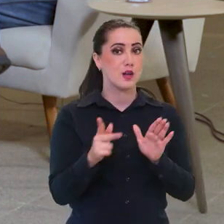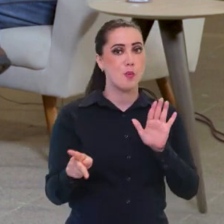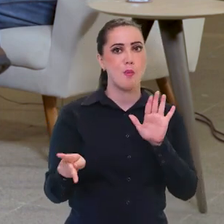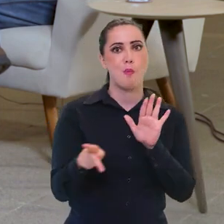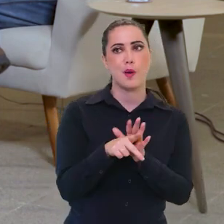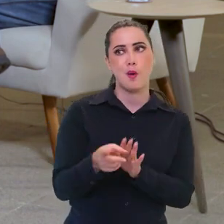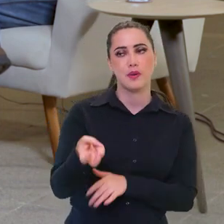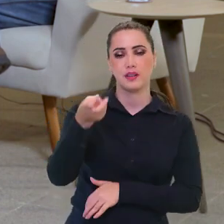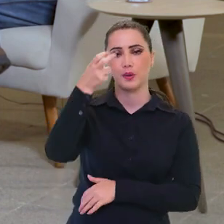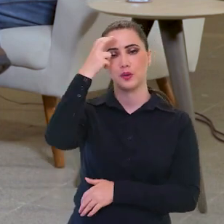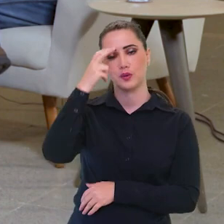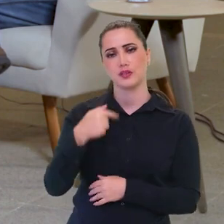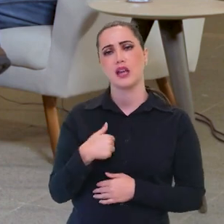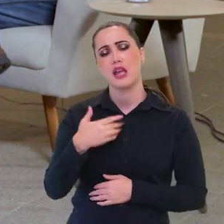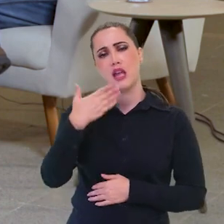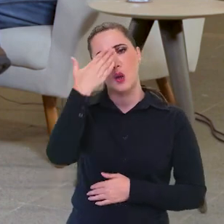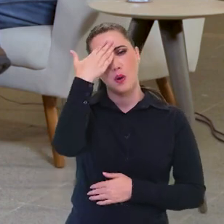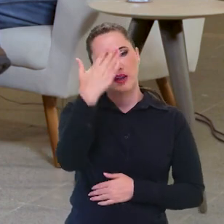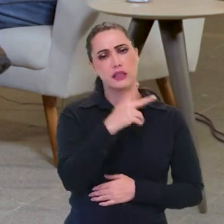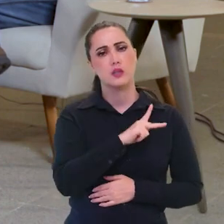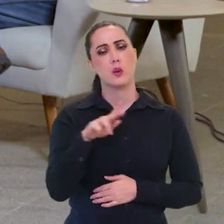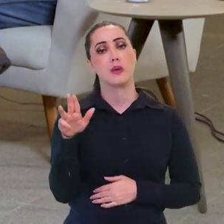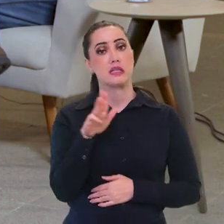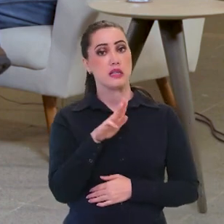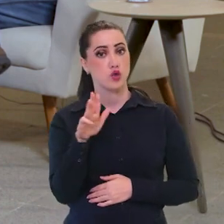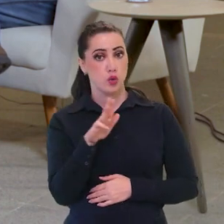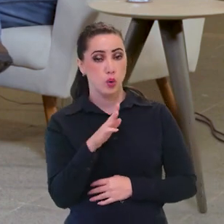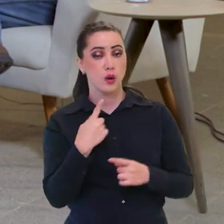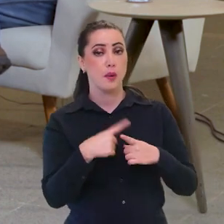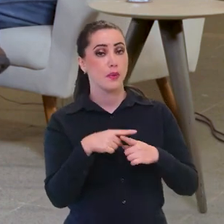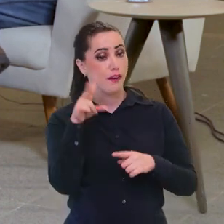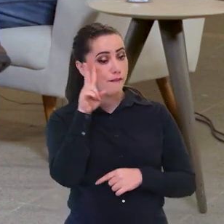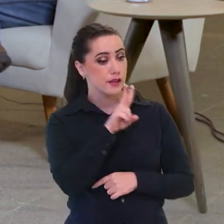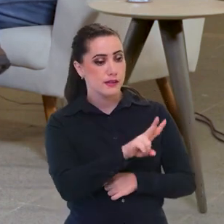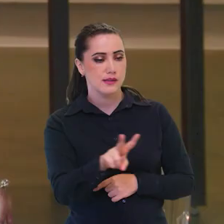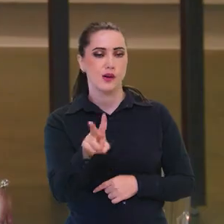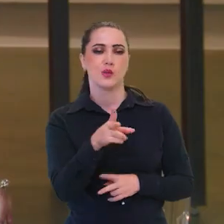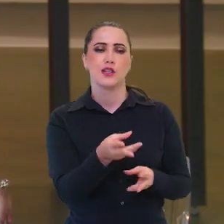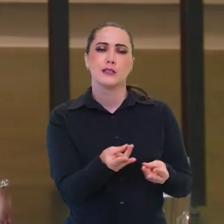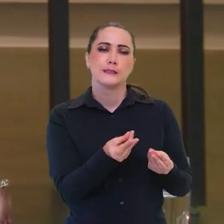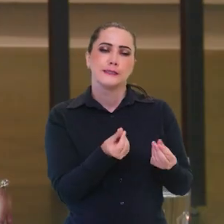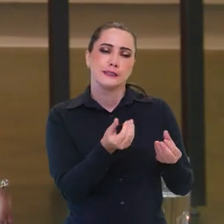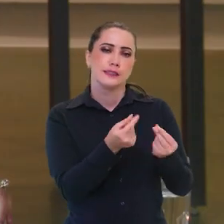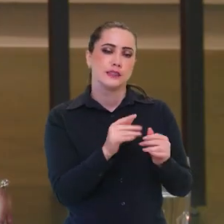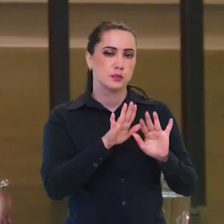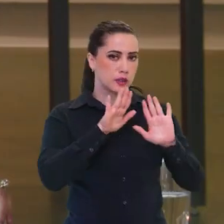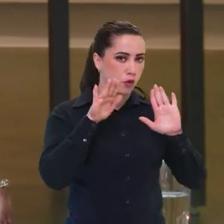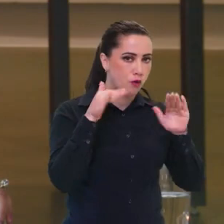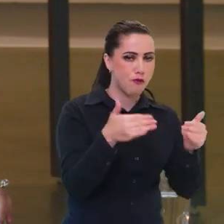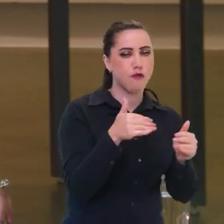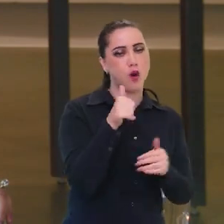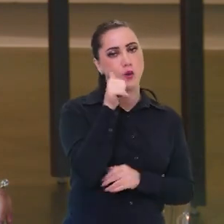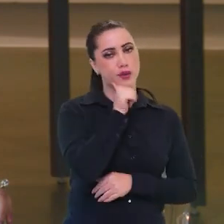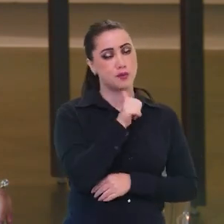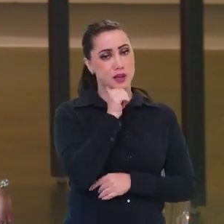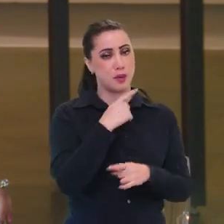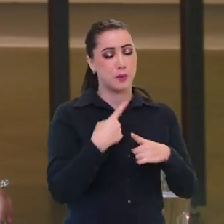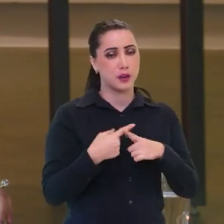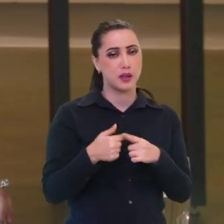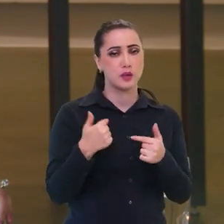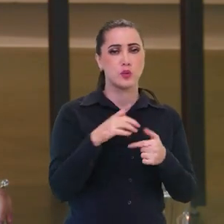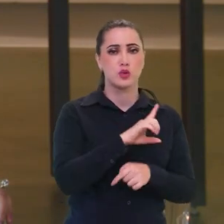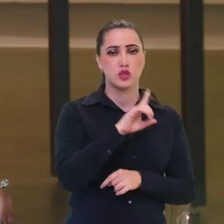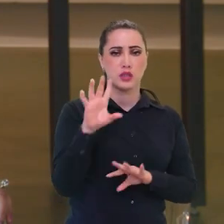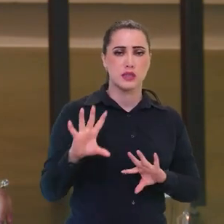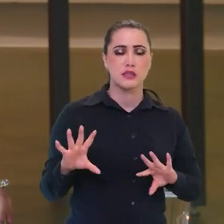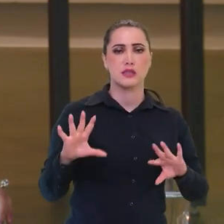cultural, literalmente. Eu agradeço muito ao presidente Lula porque ele tem essa visão, essa sensibilidade, porque